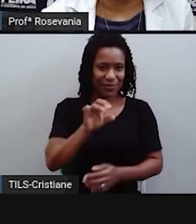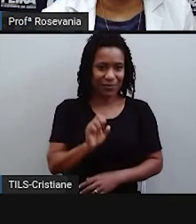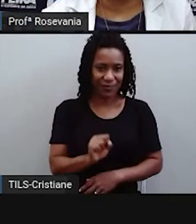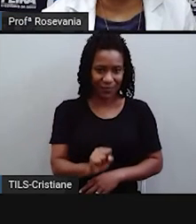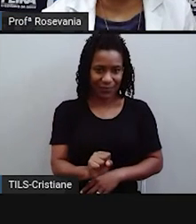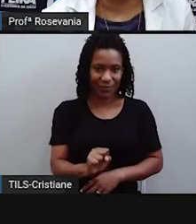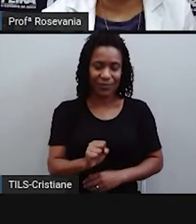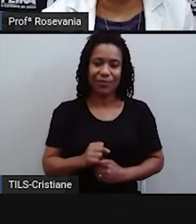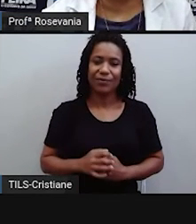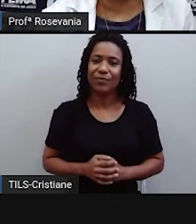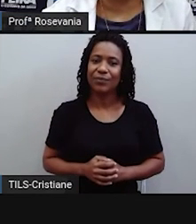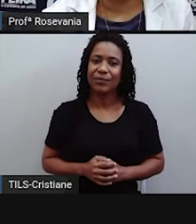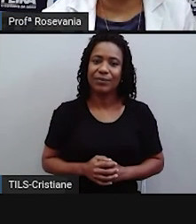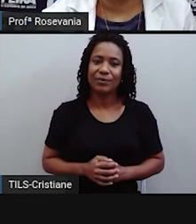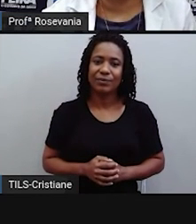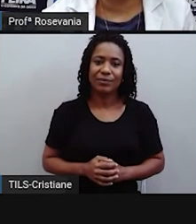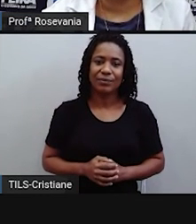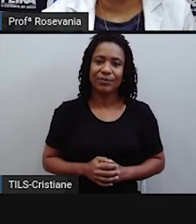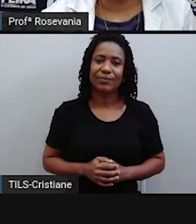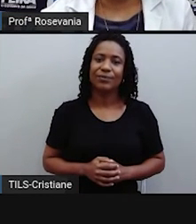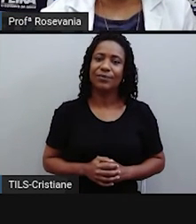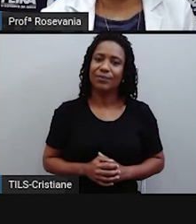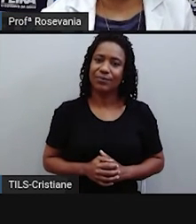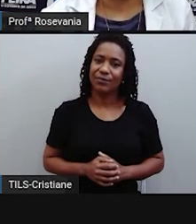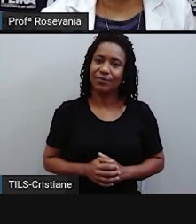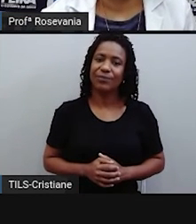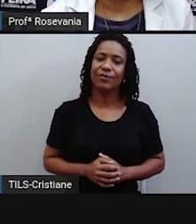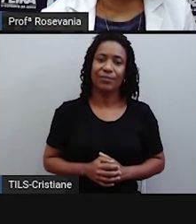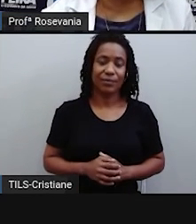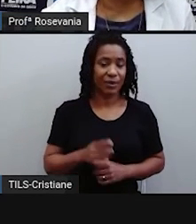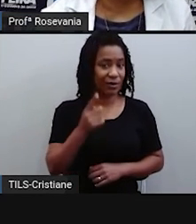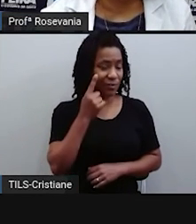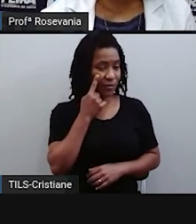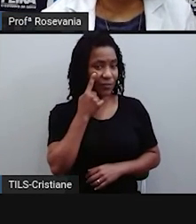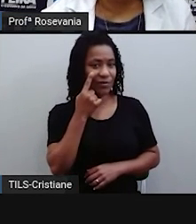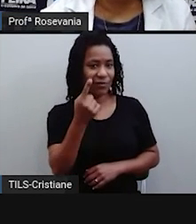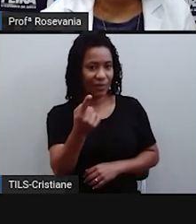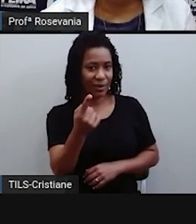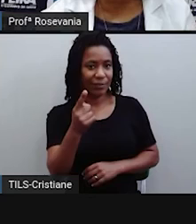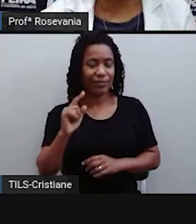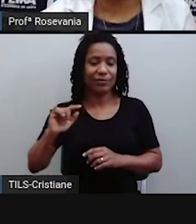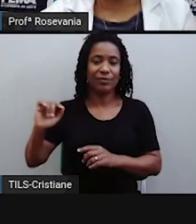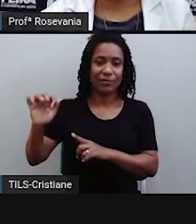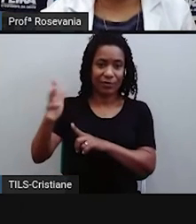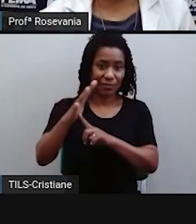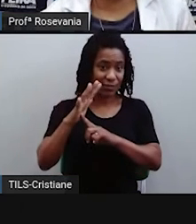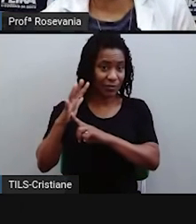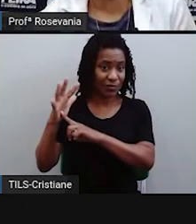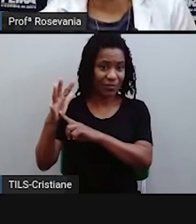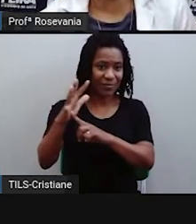aqui tá chamando atenção também, né, dessa questão aqui, das estações, mas eu nem vou